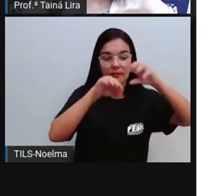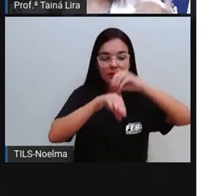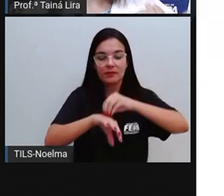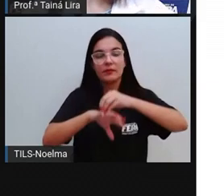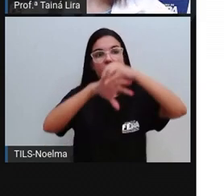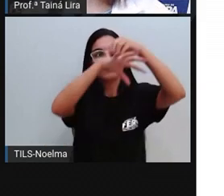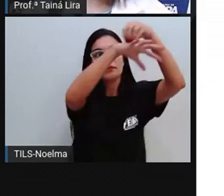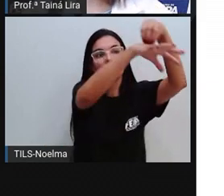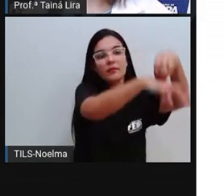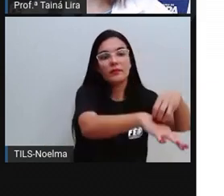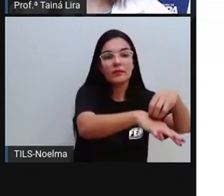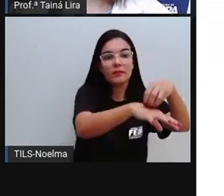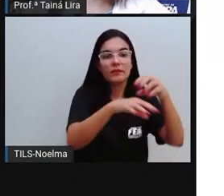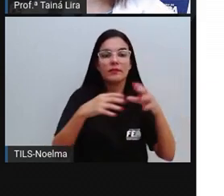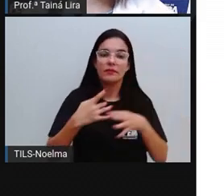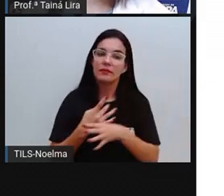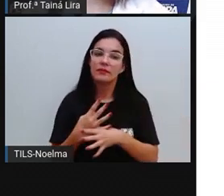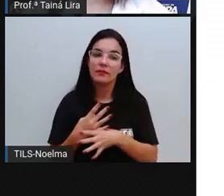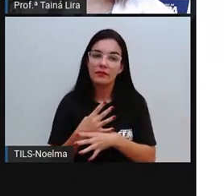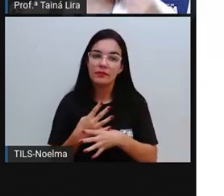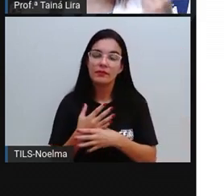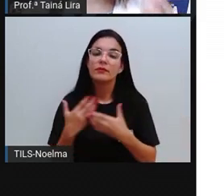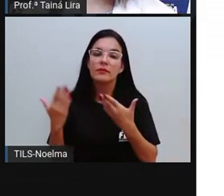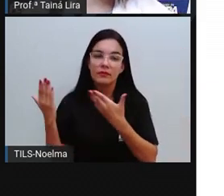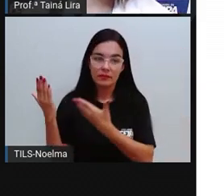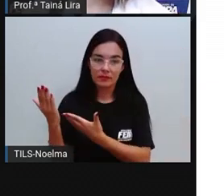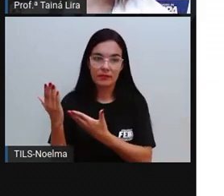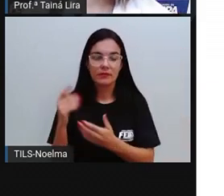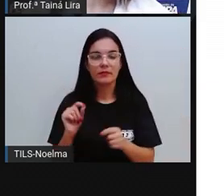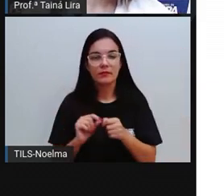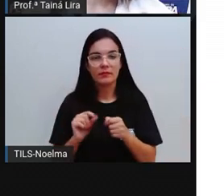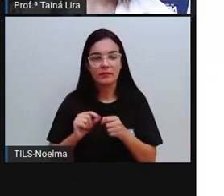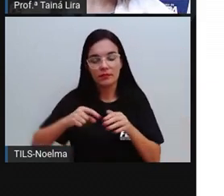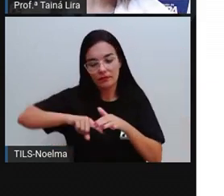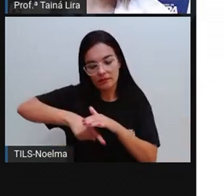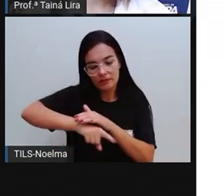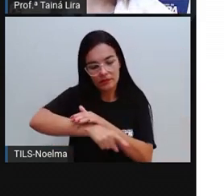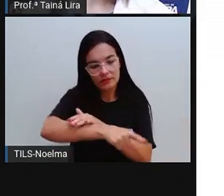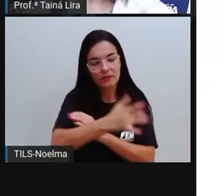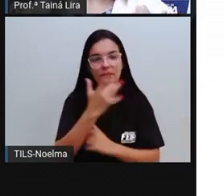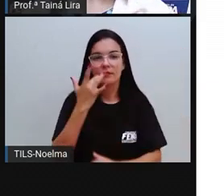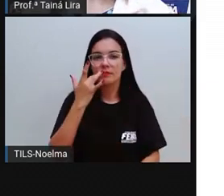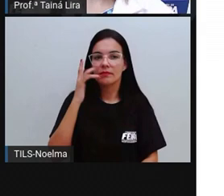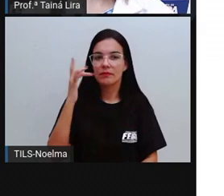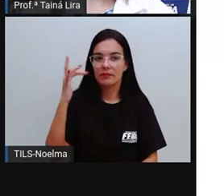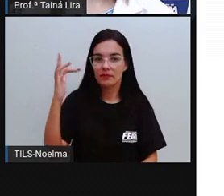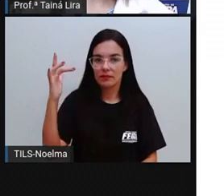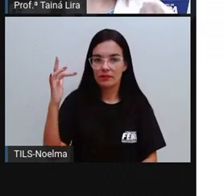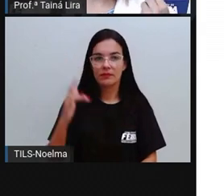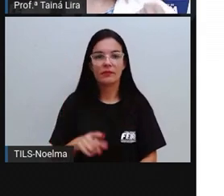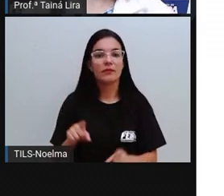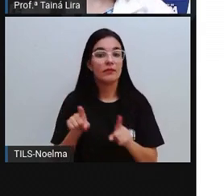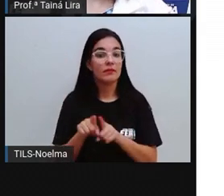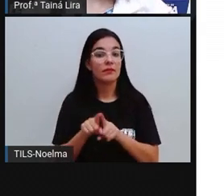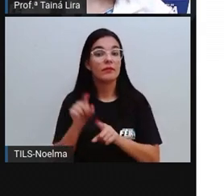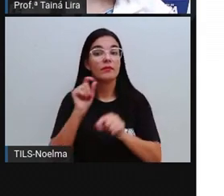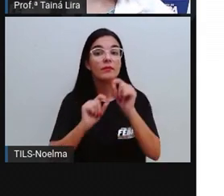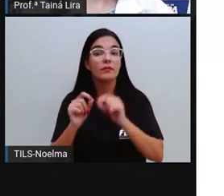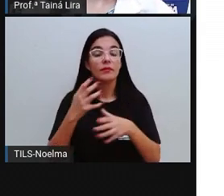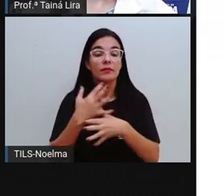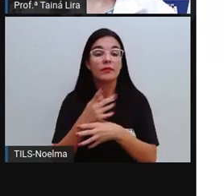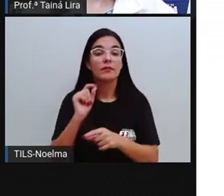nessa mina, fazendo essa exploração do ouro. E também, ó, na cidade de